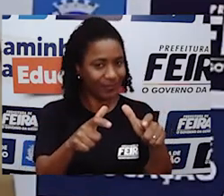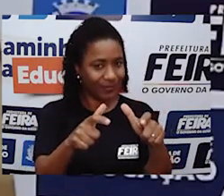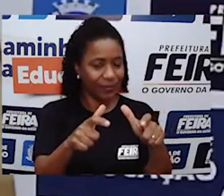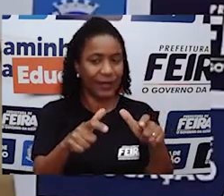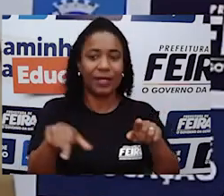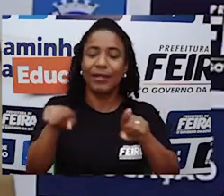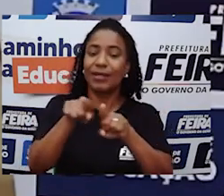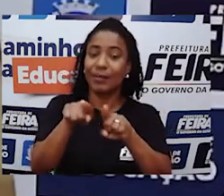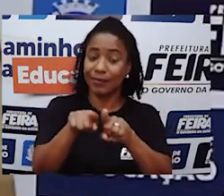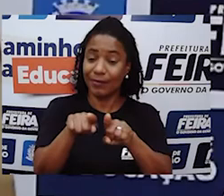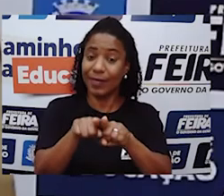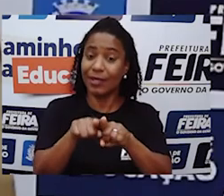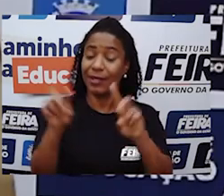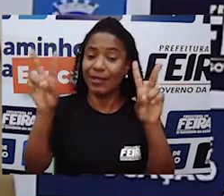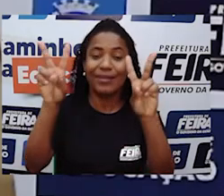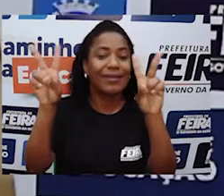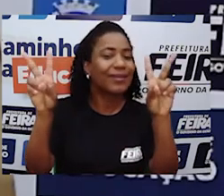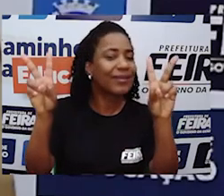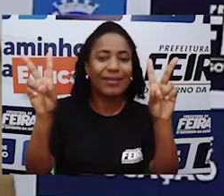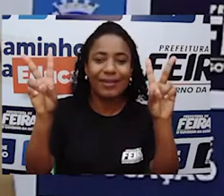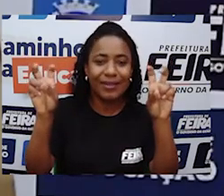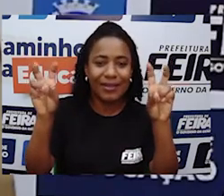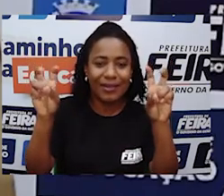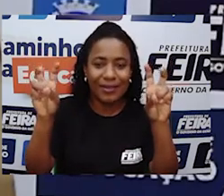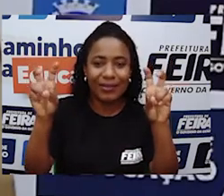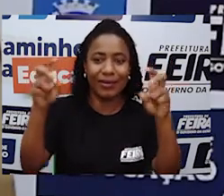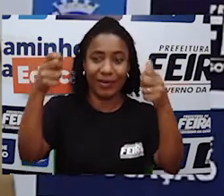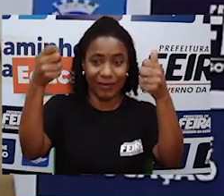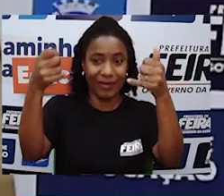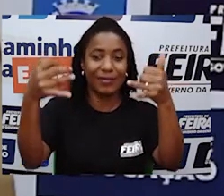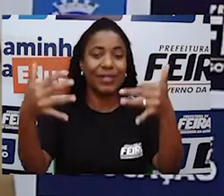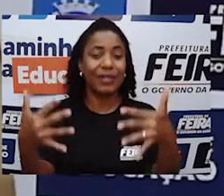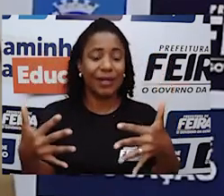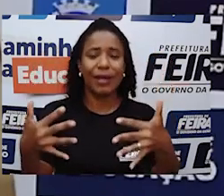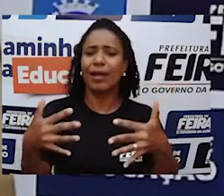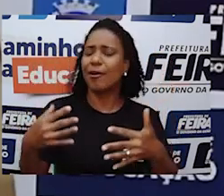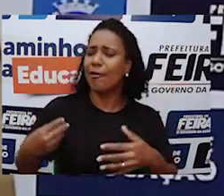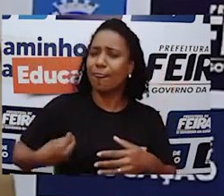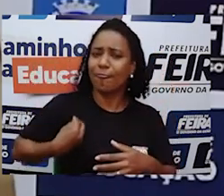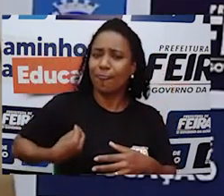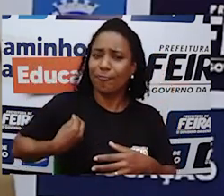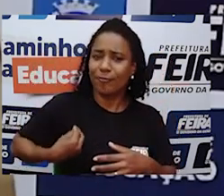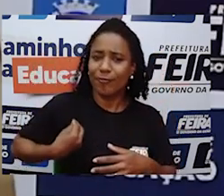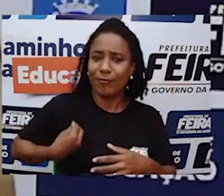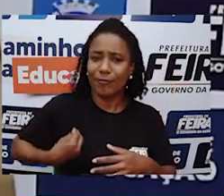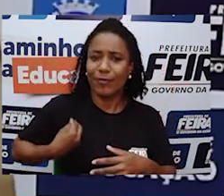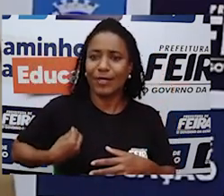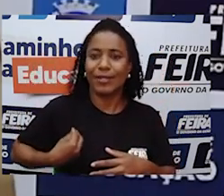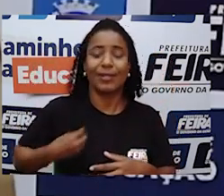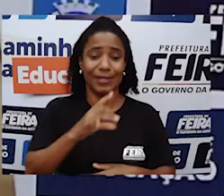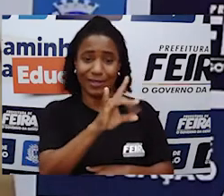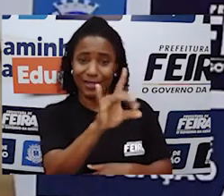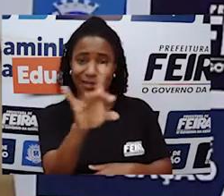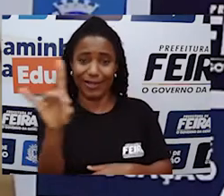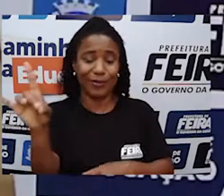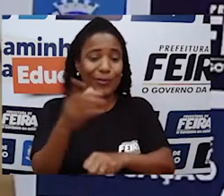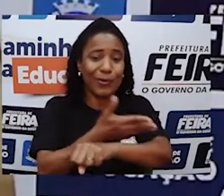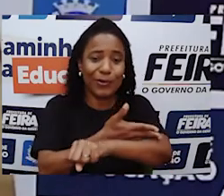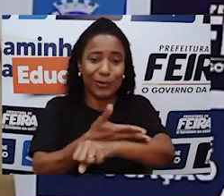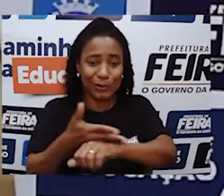vamos reconhecer temáticas relacionadas ao nosso cotidiano, para ampliar contextos